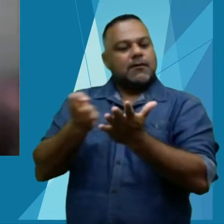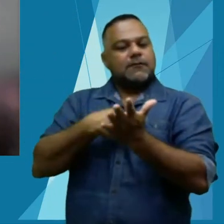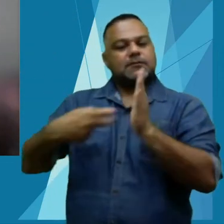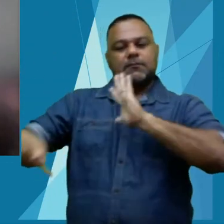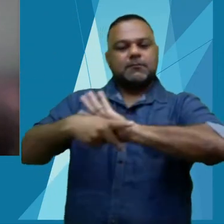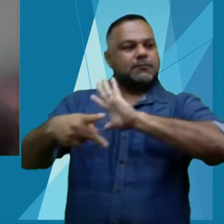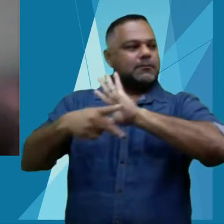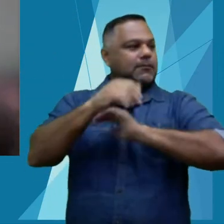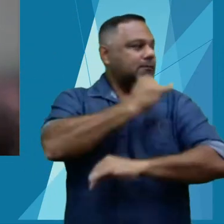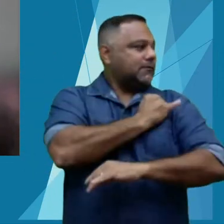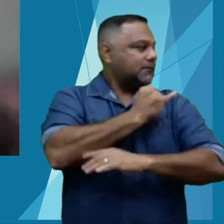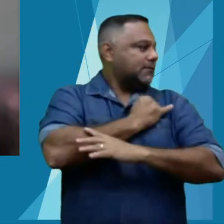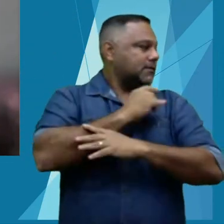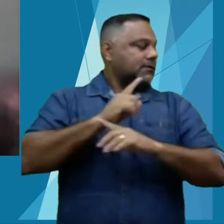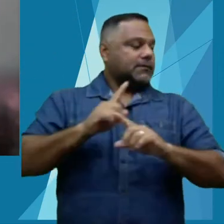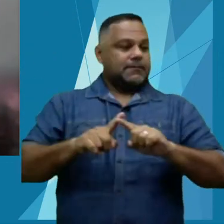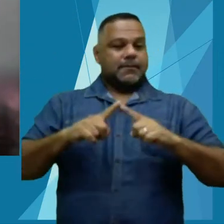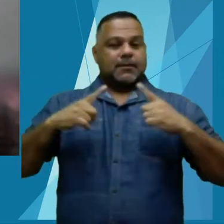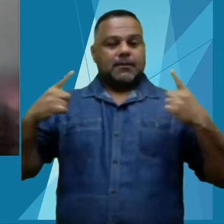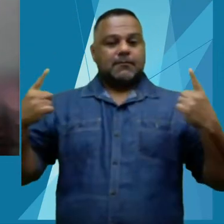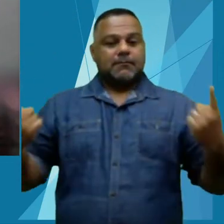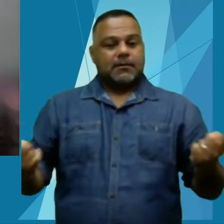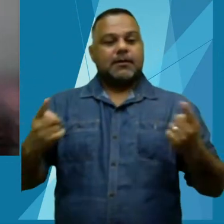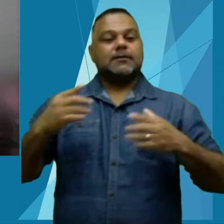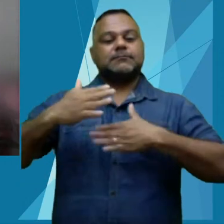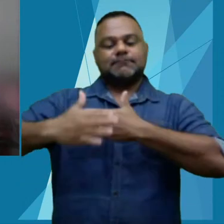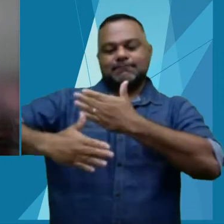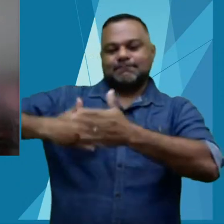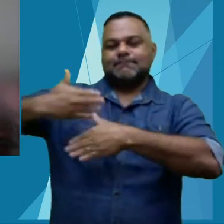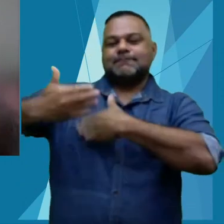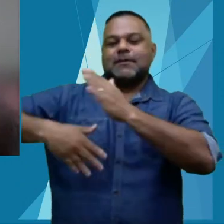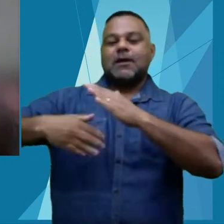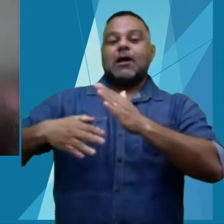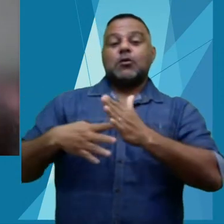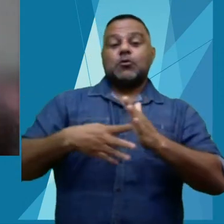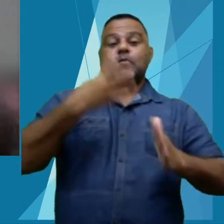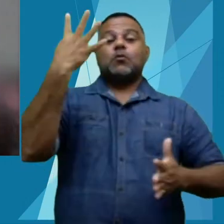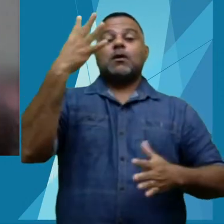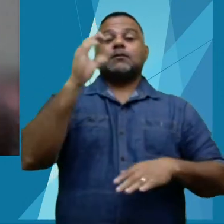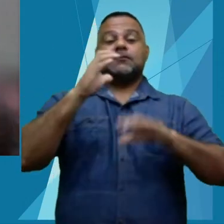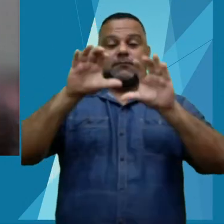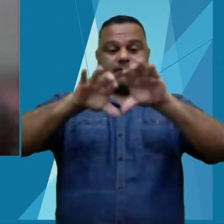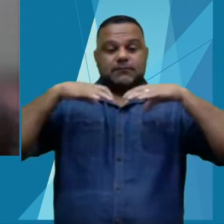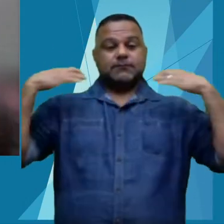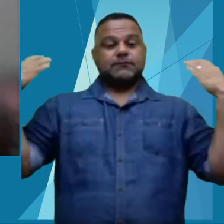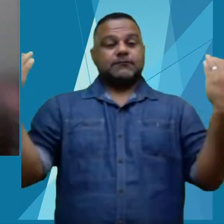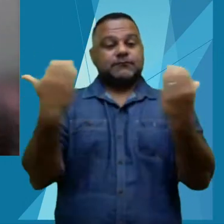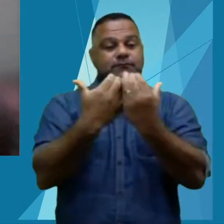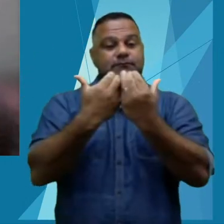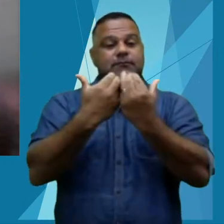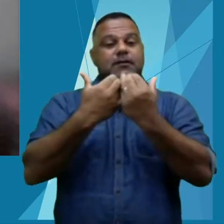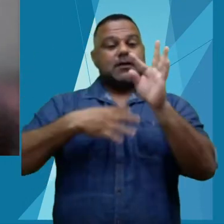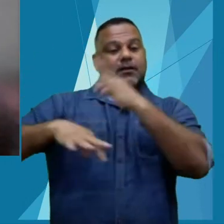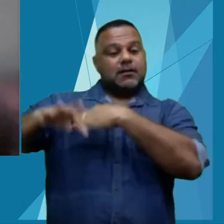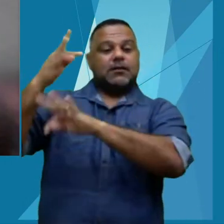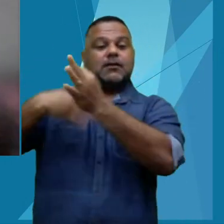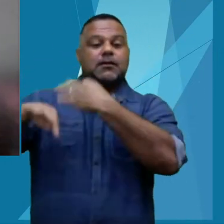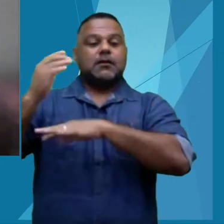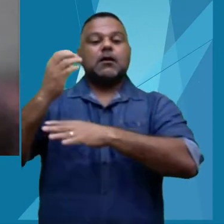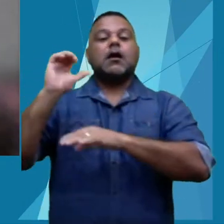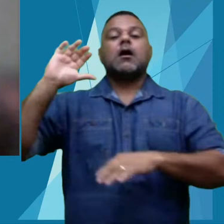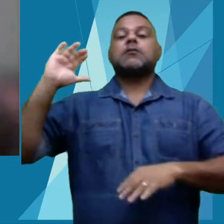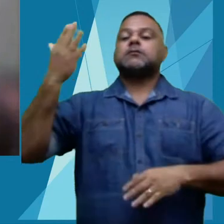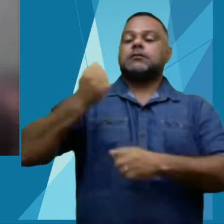IFAC. Mais um passo foi dado por ocasião do quarto conceito, Tecnologia Disruptiva, acontecido no ano